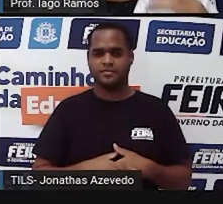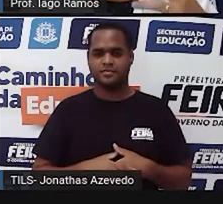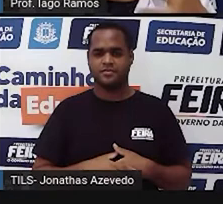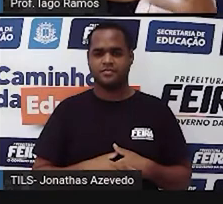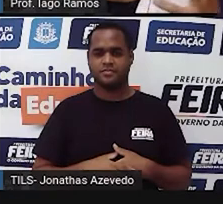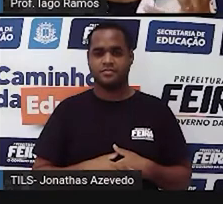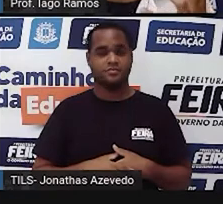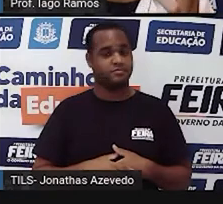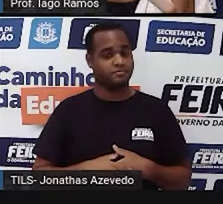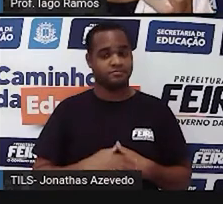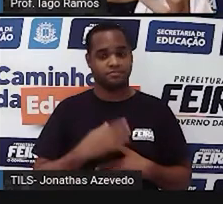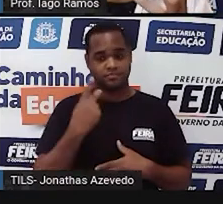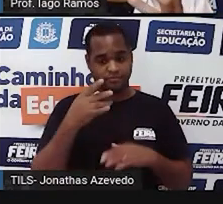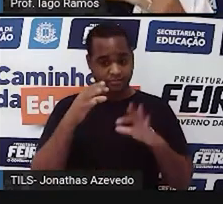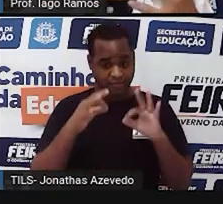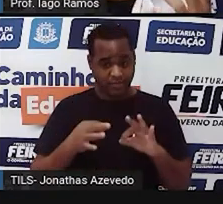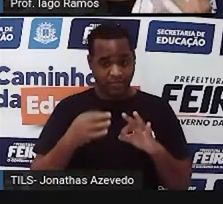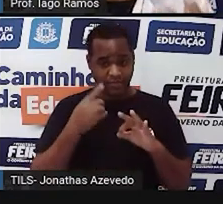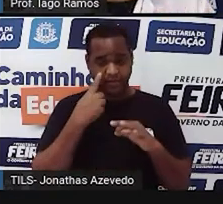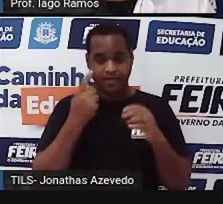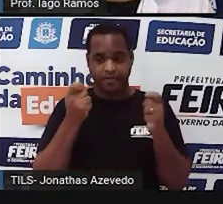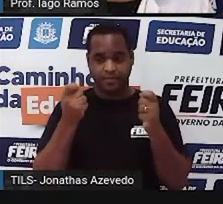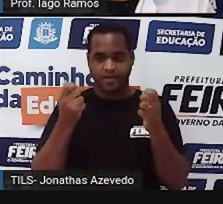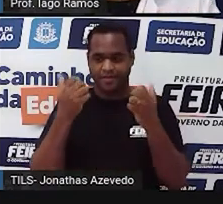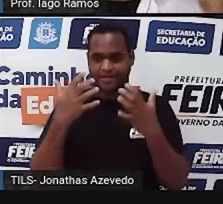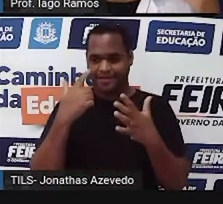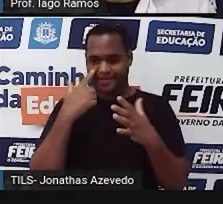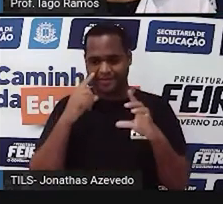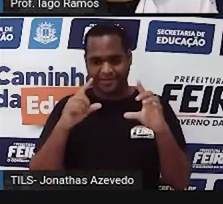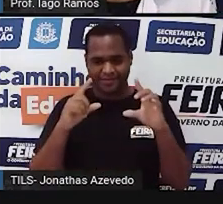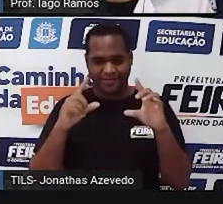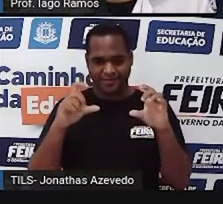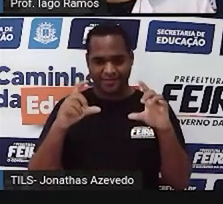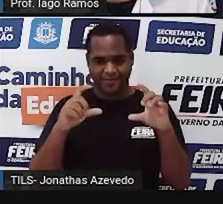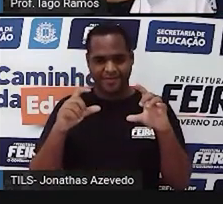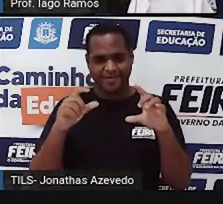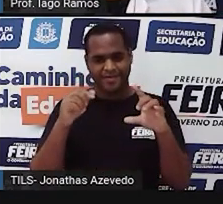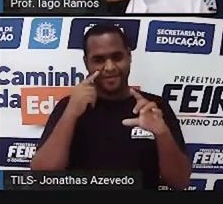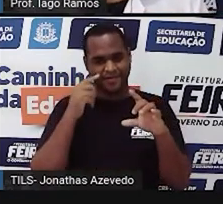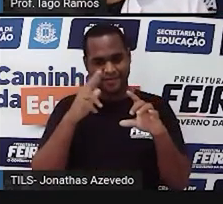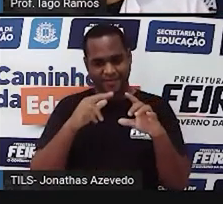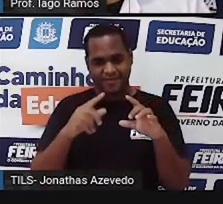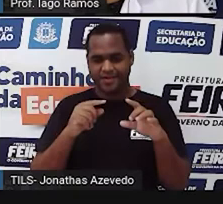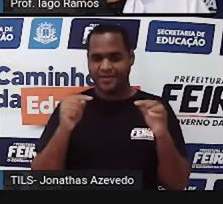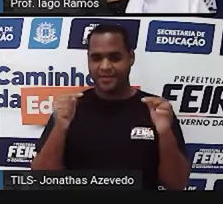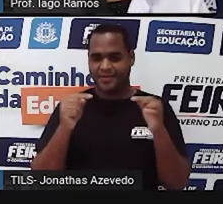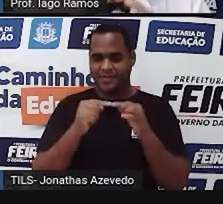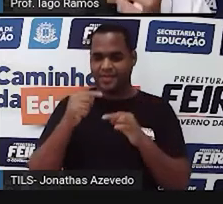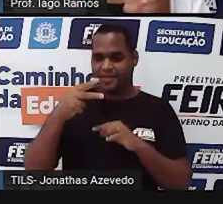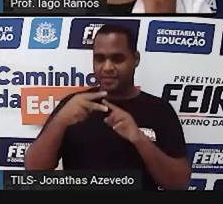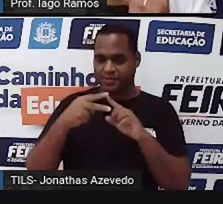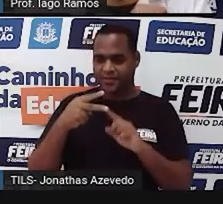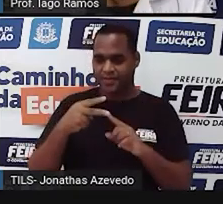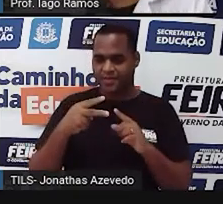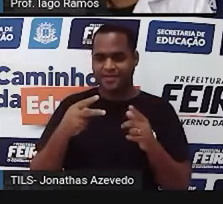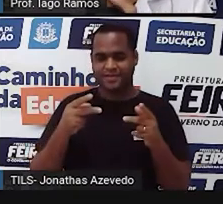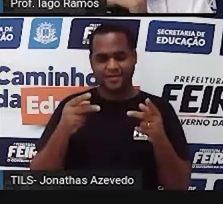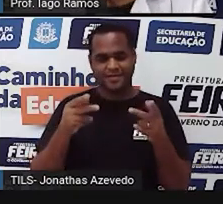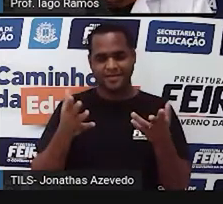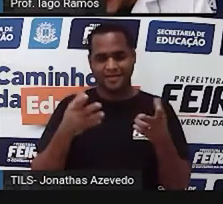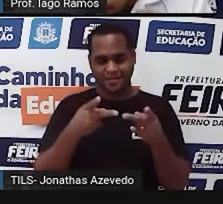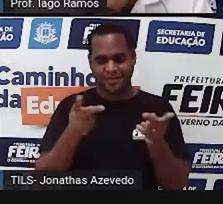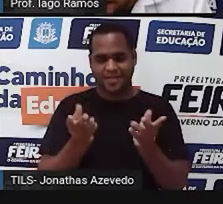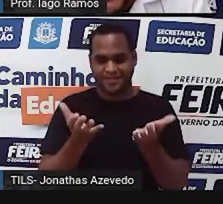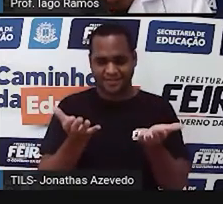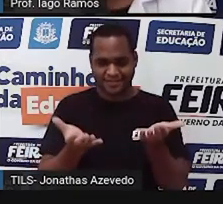A gente vai poder ver a imagem de uma e ver que, de fato, ela tem dois pratos. Como é que ela funciona, né?